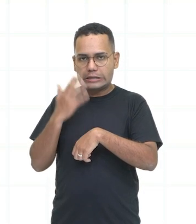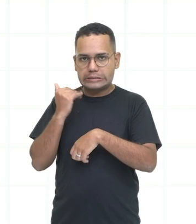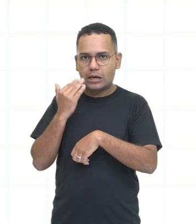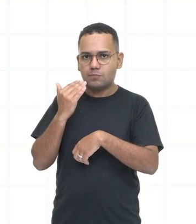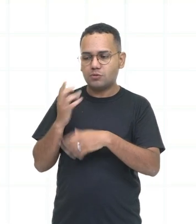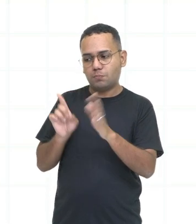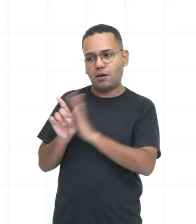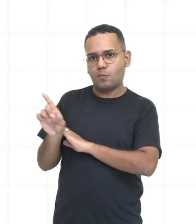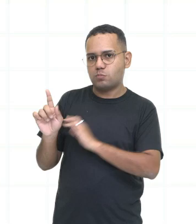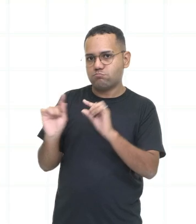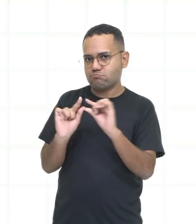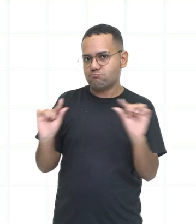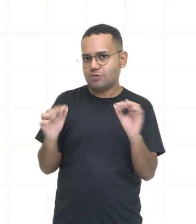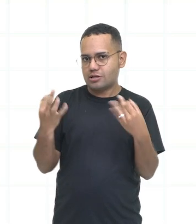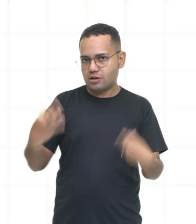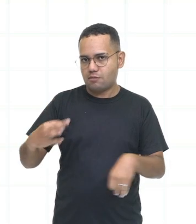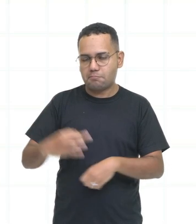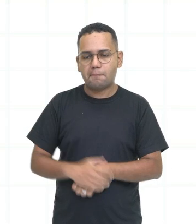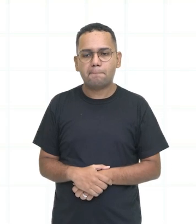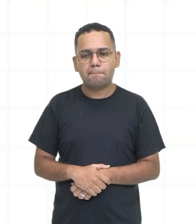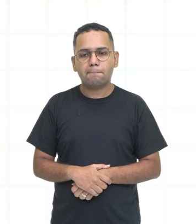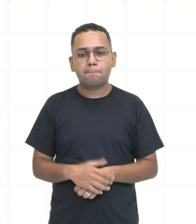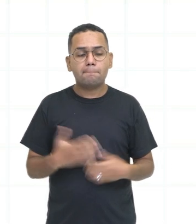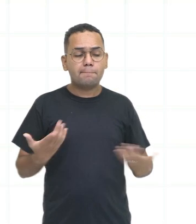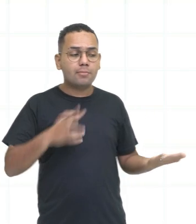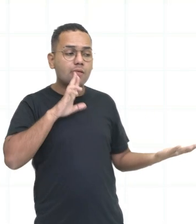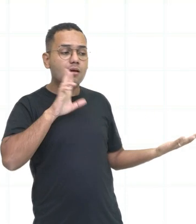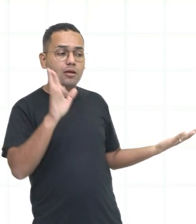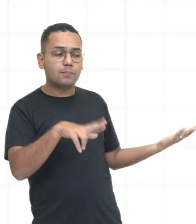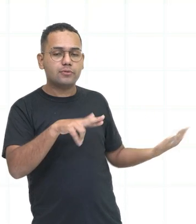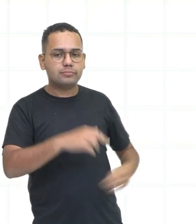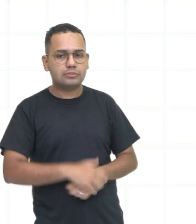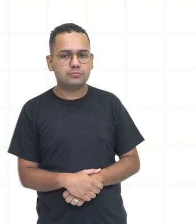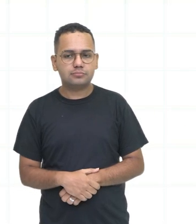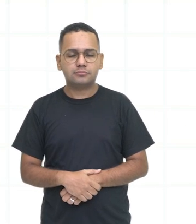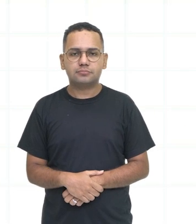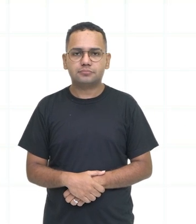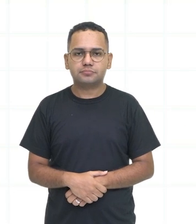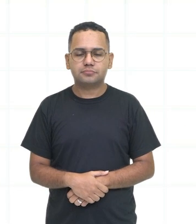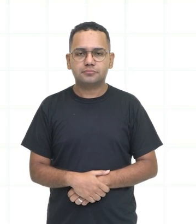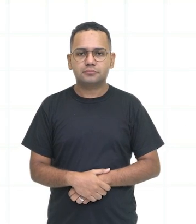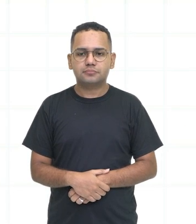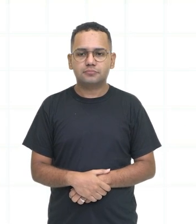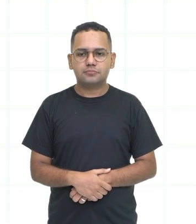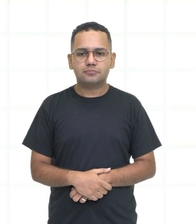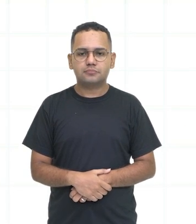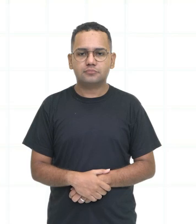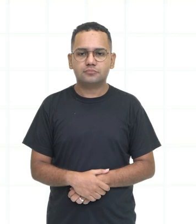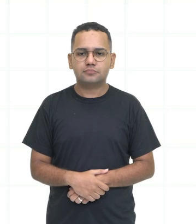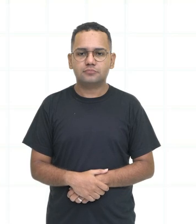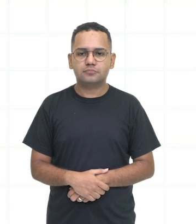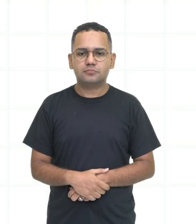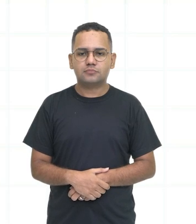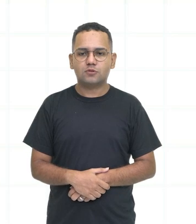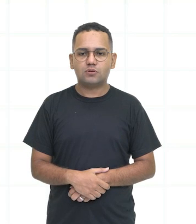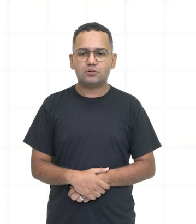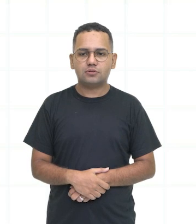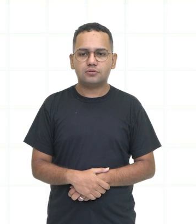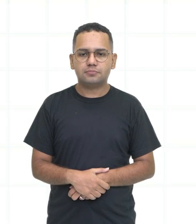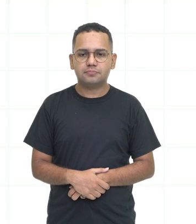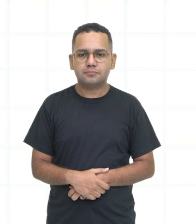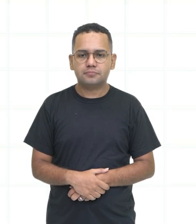is it? Que horas são? E aí a resposta, né, it's a quarter past five. It's a quarter past five.